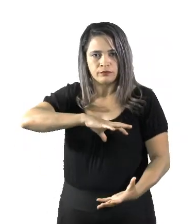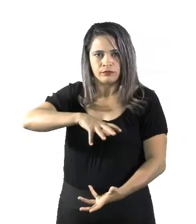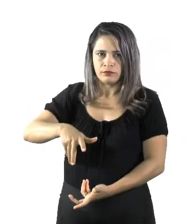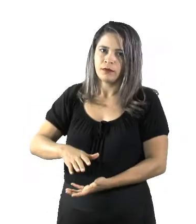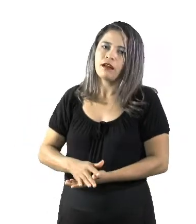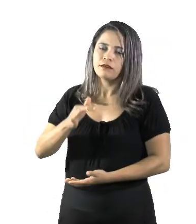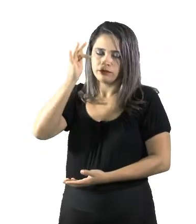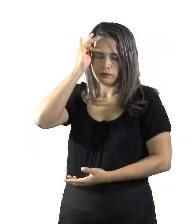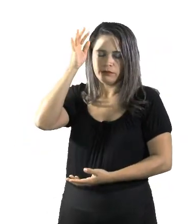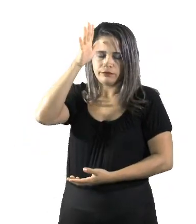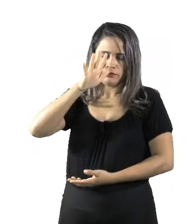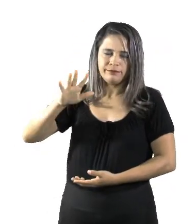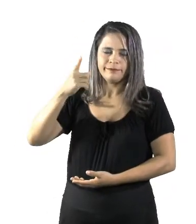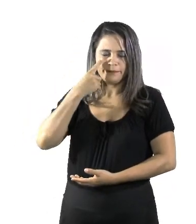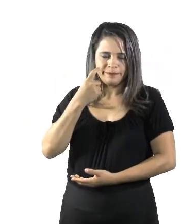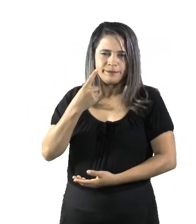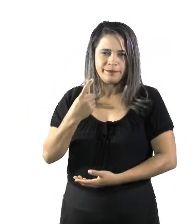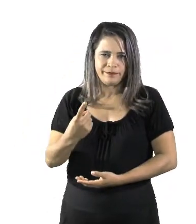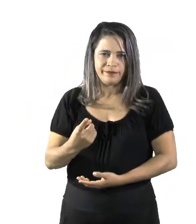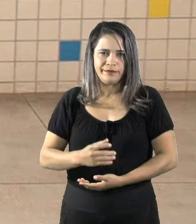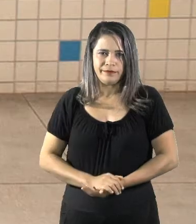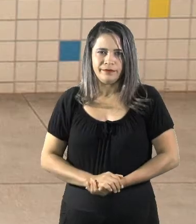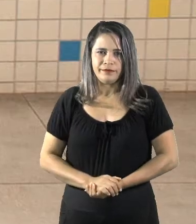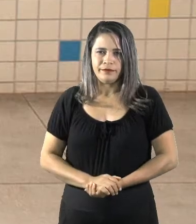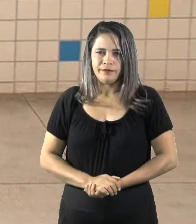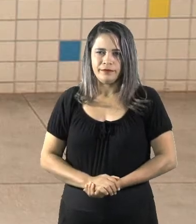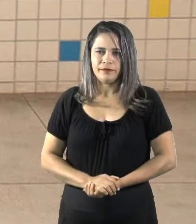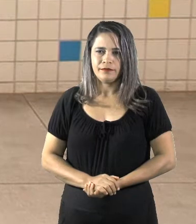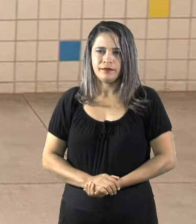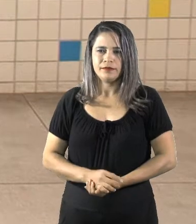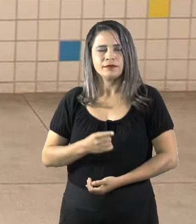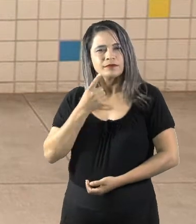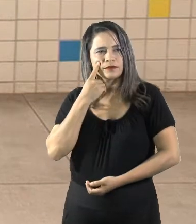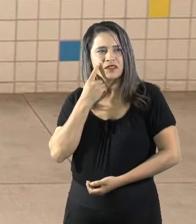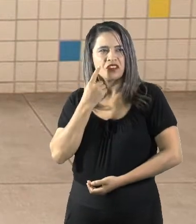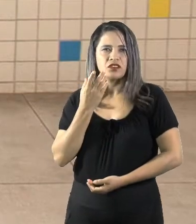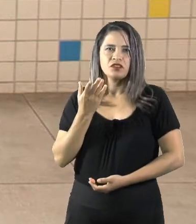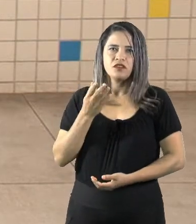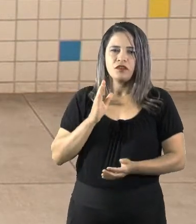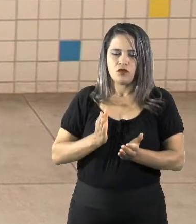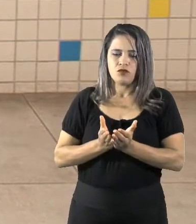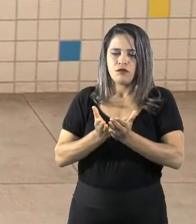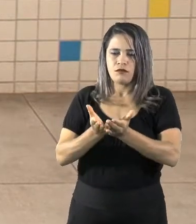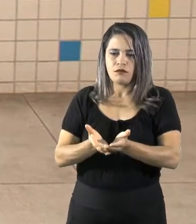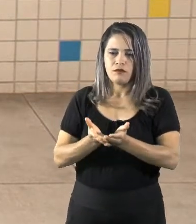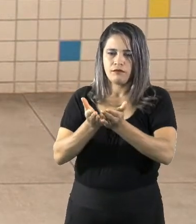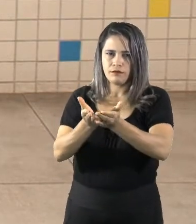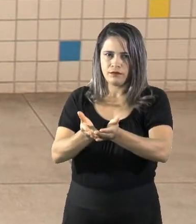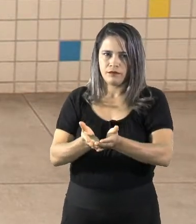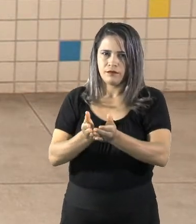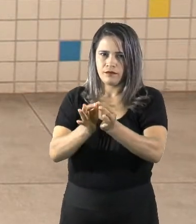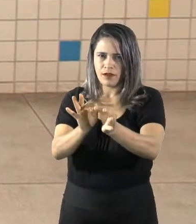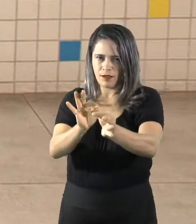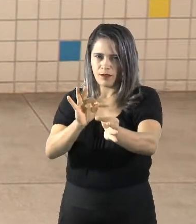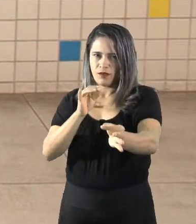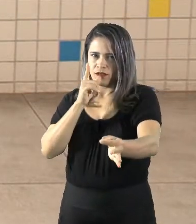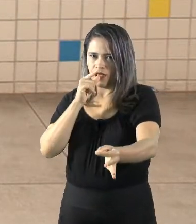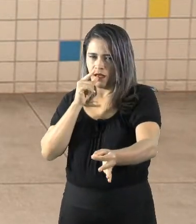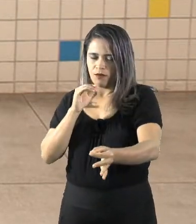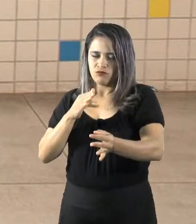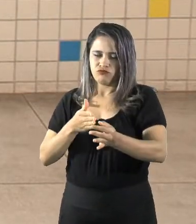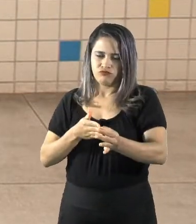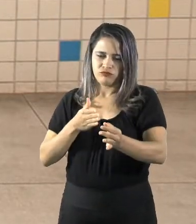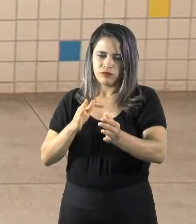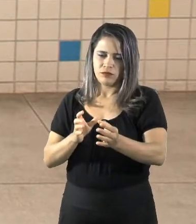bastante interessantes. Tem uma teoria do navio, que quando o navio ia se distanciando no mar, ele ia